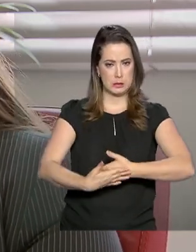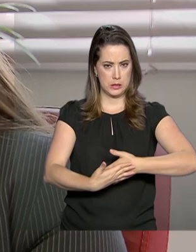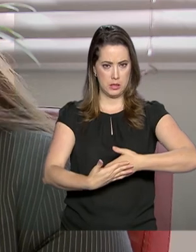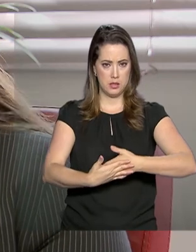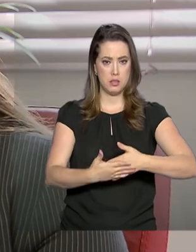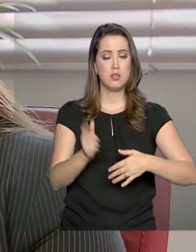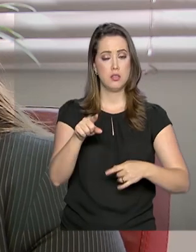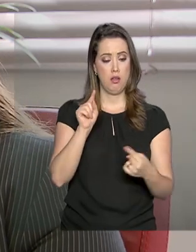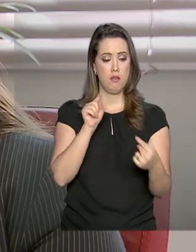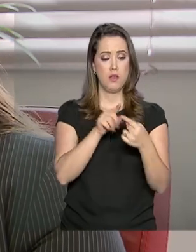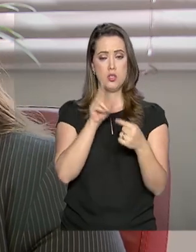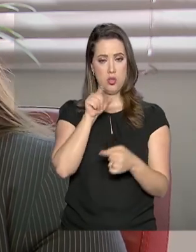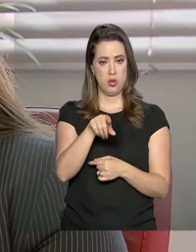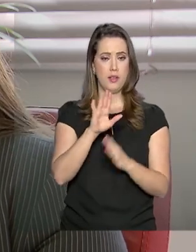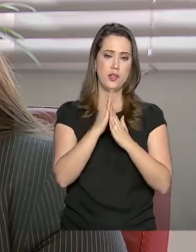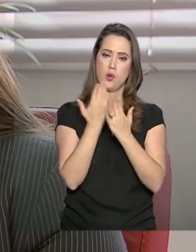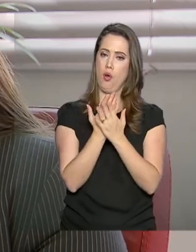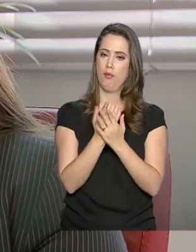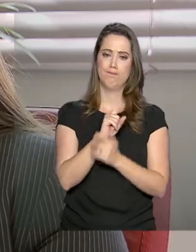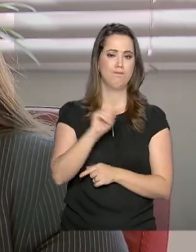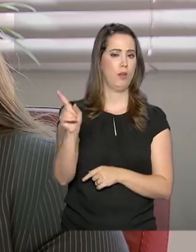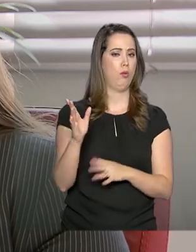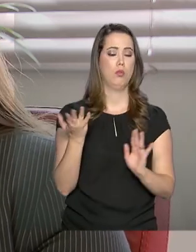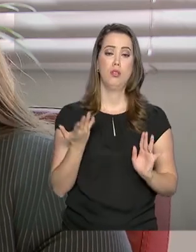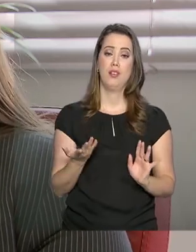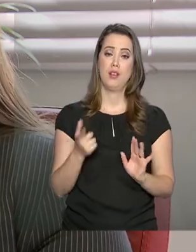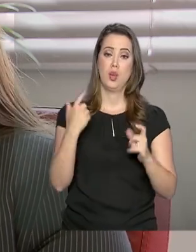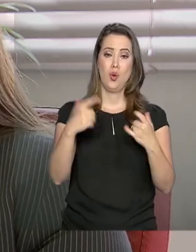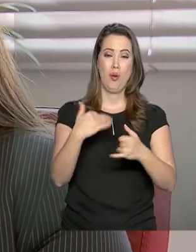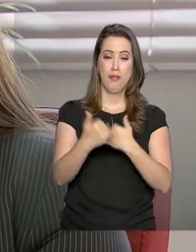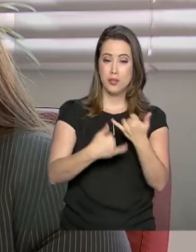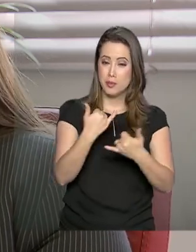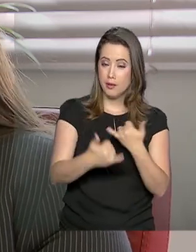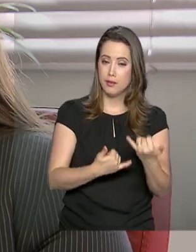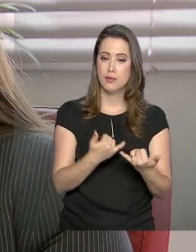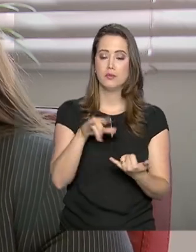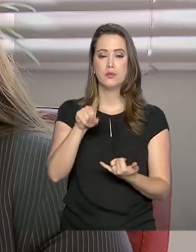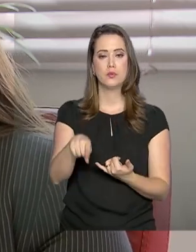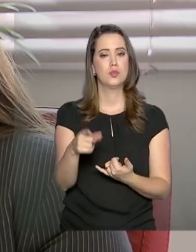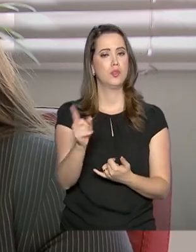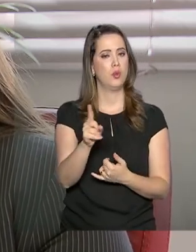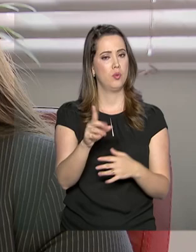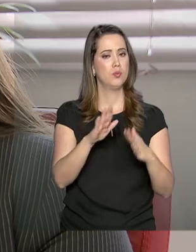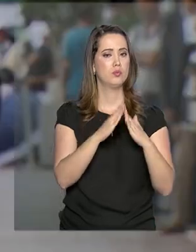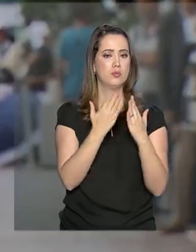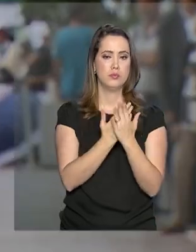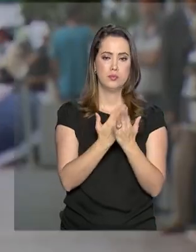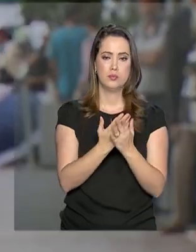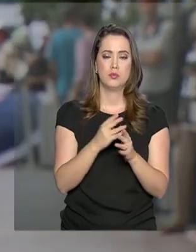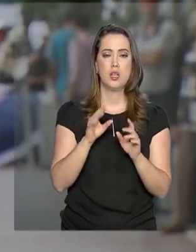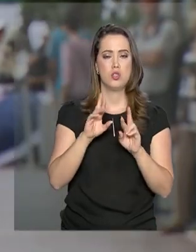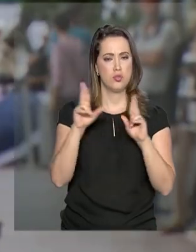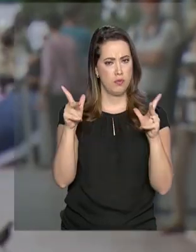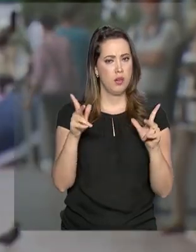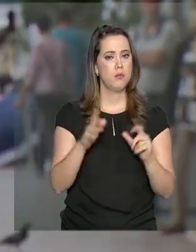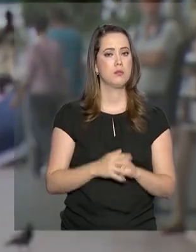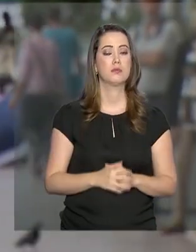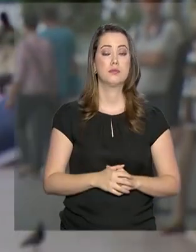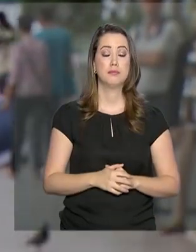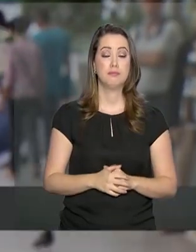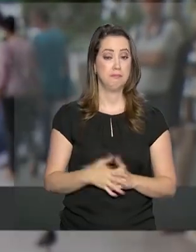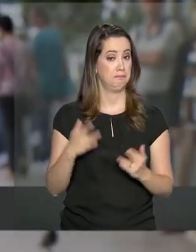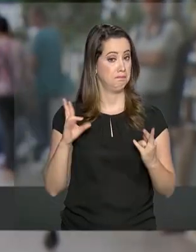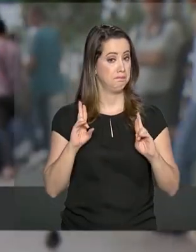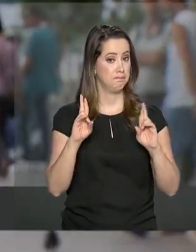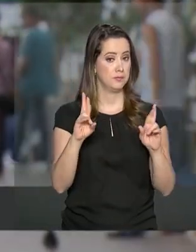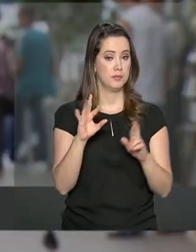e eu quero considerar que isso é escola. Não é. Espaço recreativo não é instrução. A expectativa da Receita